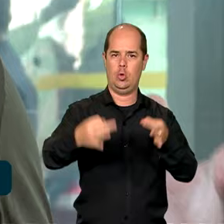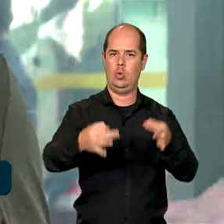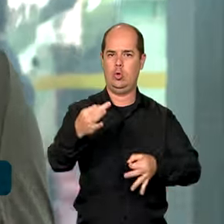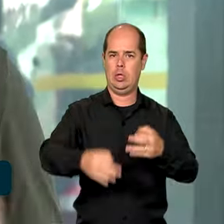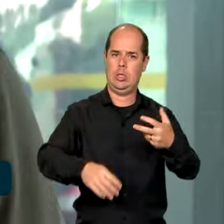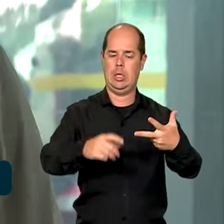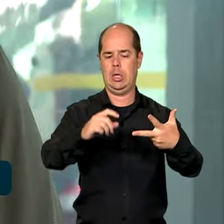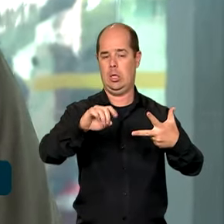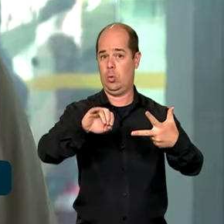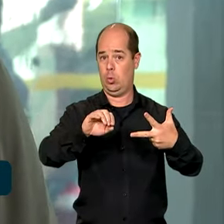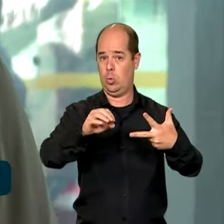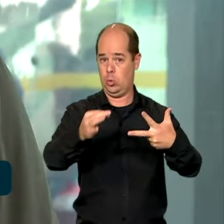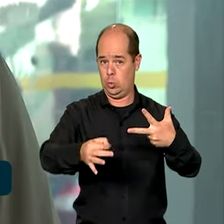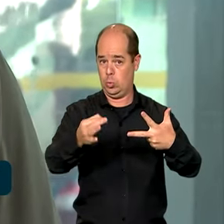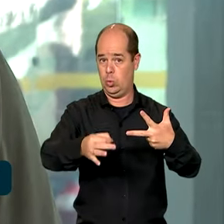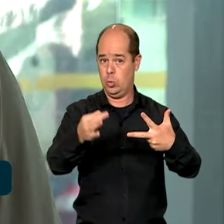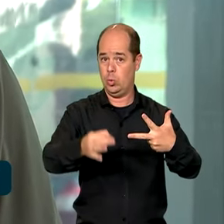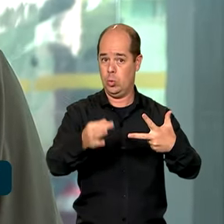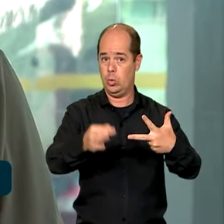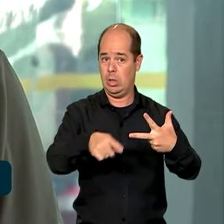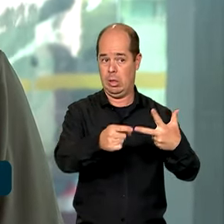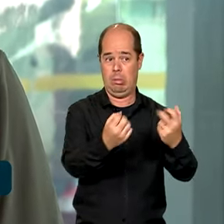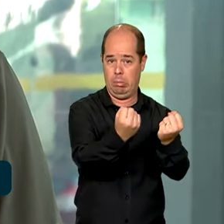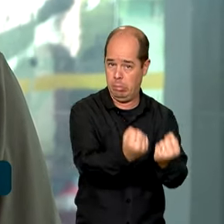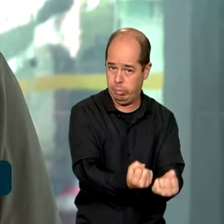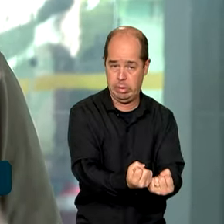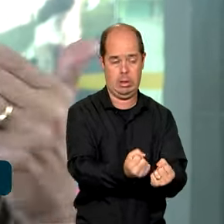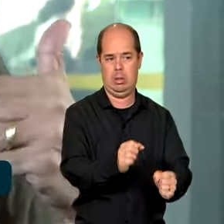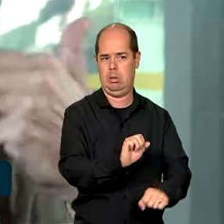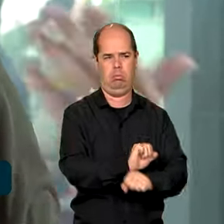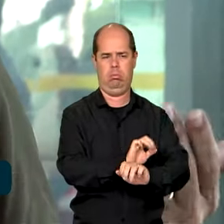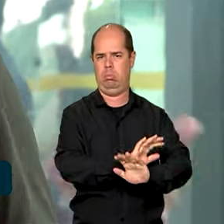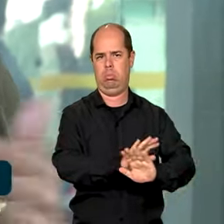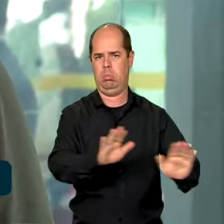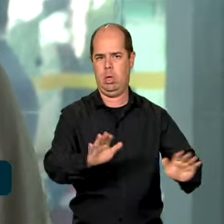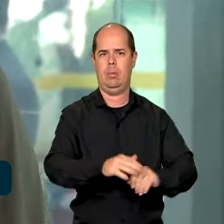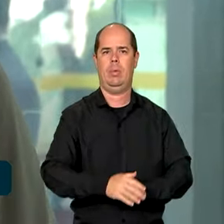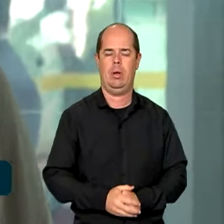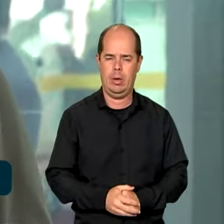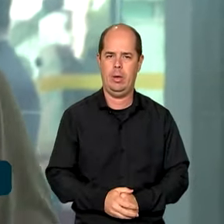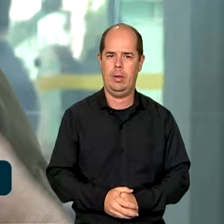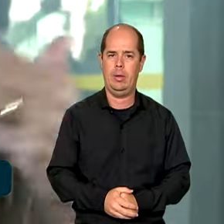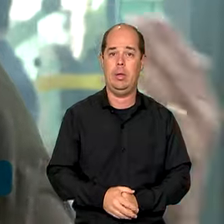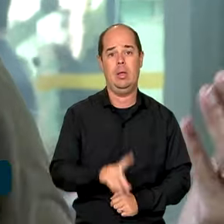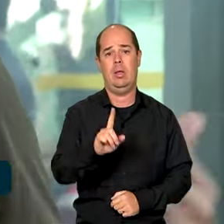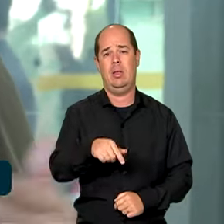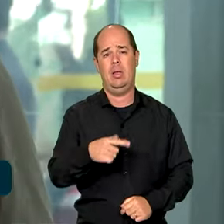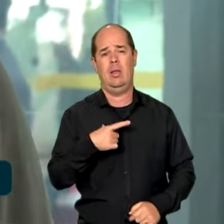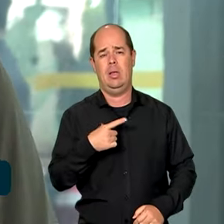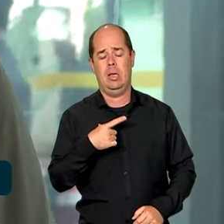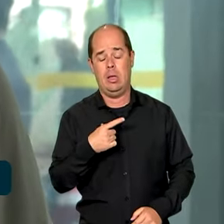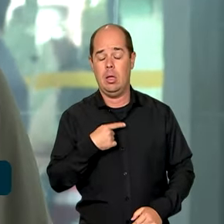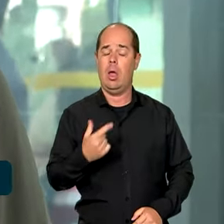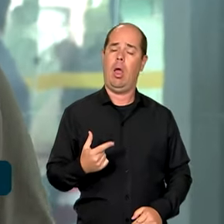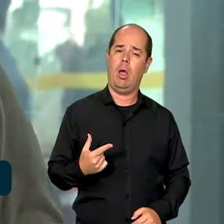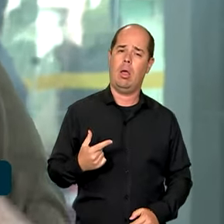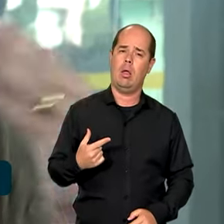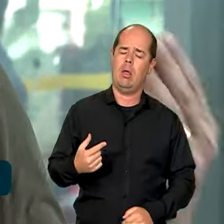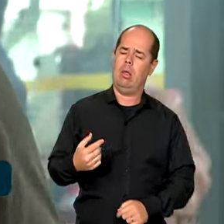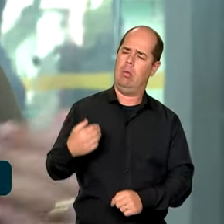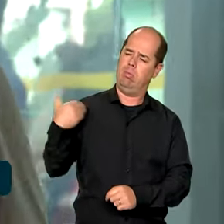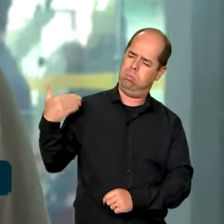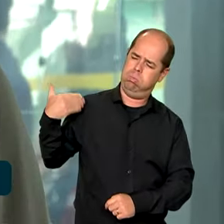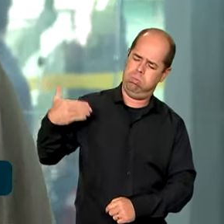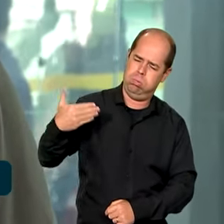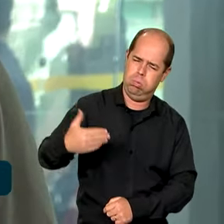essas confusões que nós vivemos nos últimos anos, inclusive as que eu não canso de citar, que trouxeram prejuízos